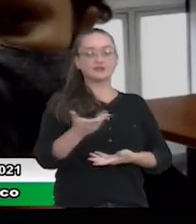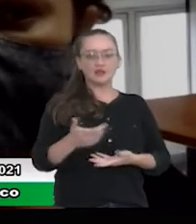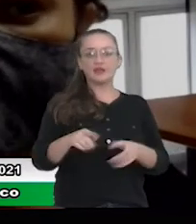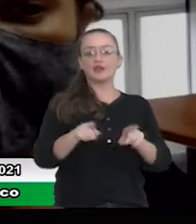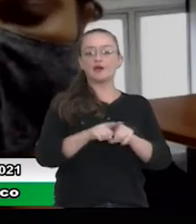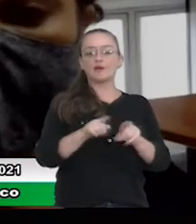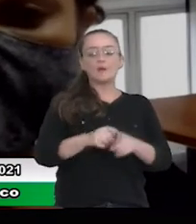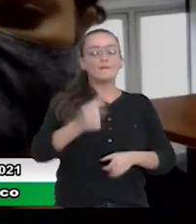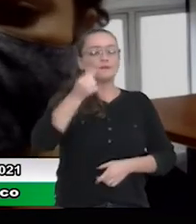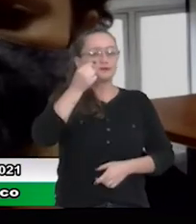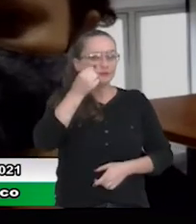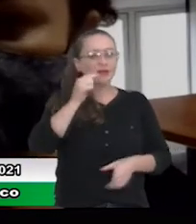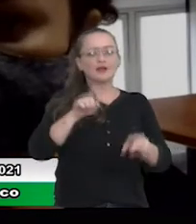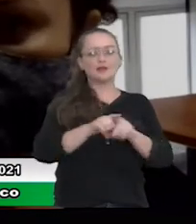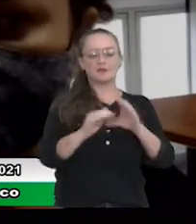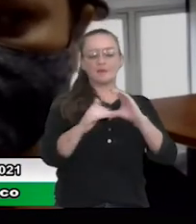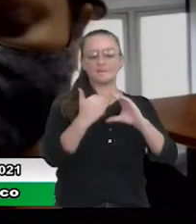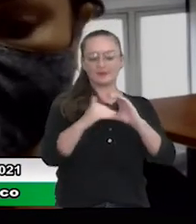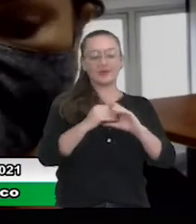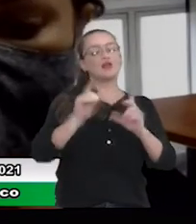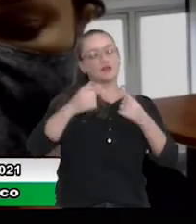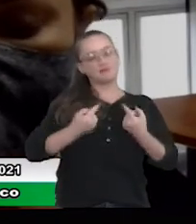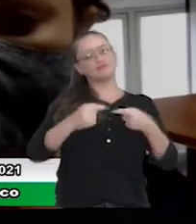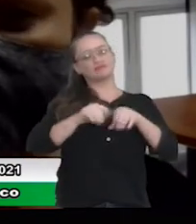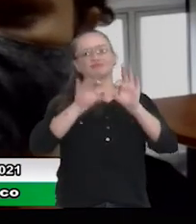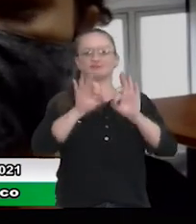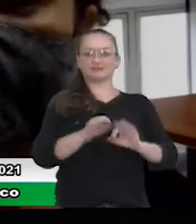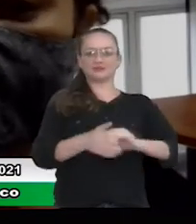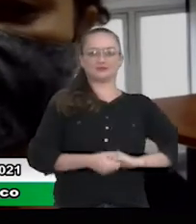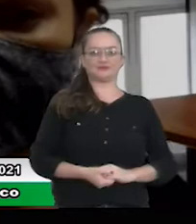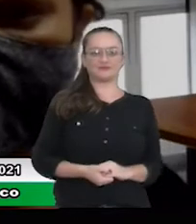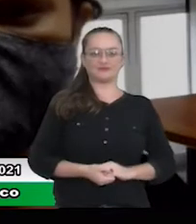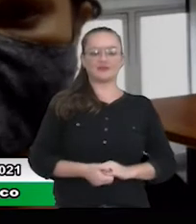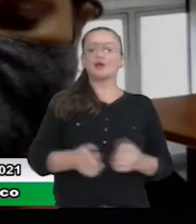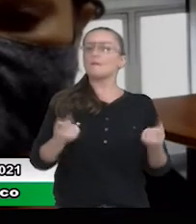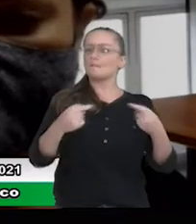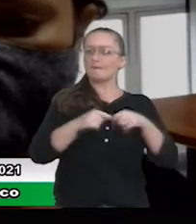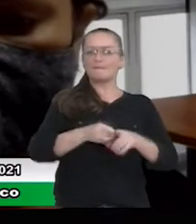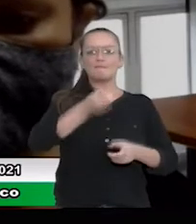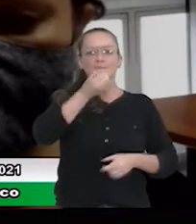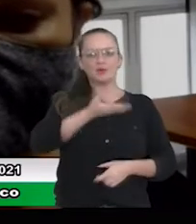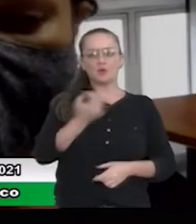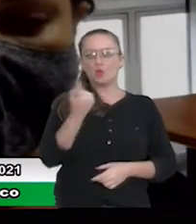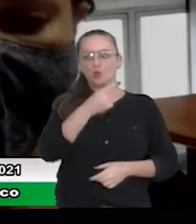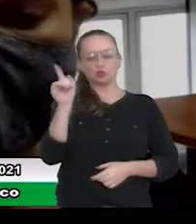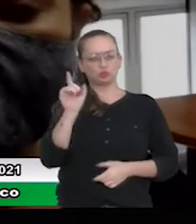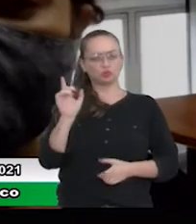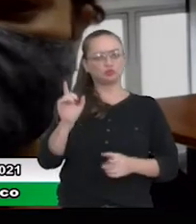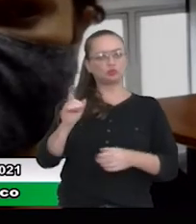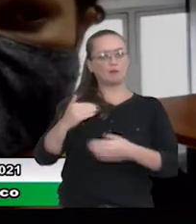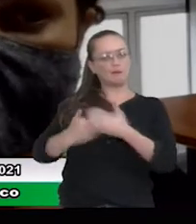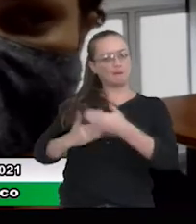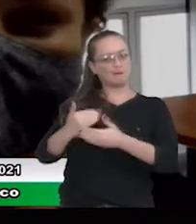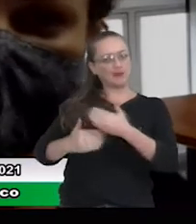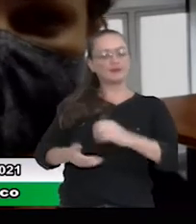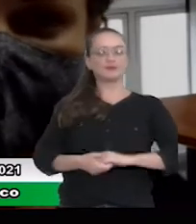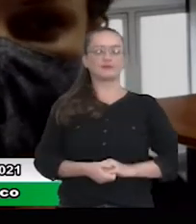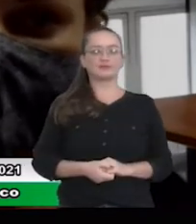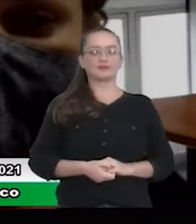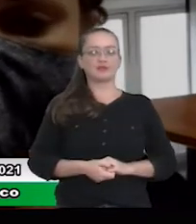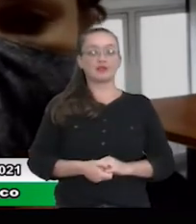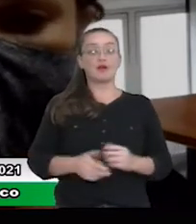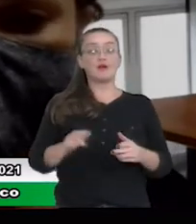pessoalmente, e são grandes parceiros. Foi uma parceria muito boa nessa última legislatura, a gente conseguiu aprovar